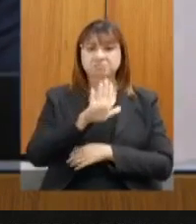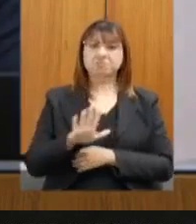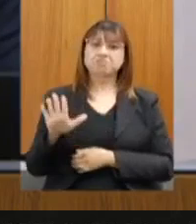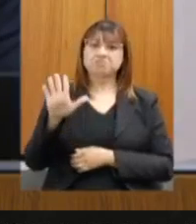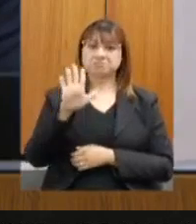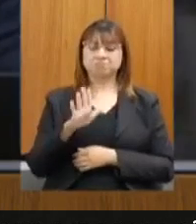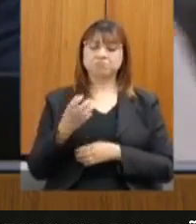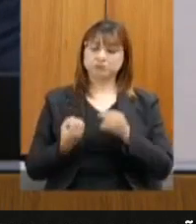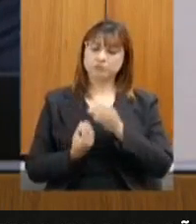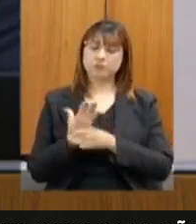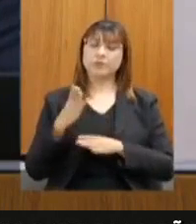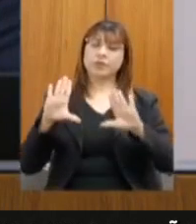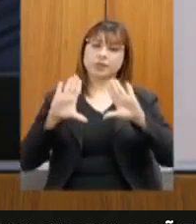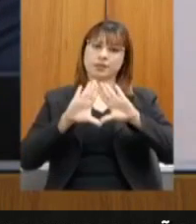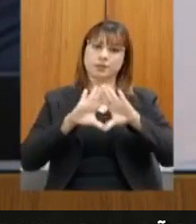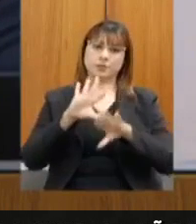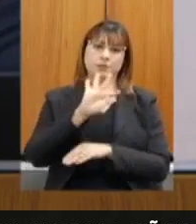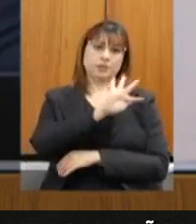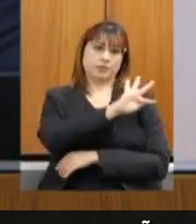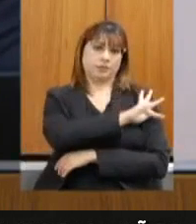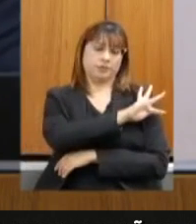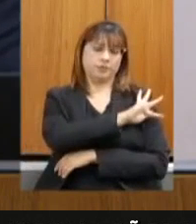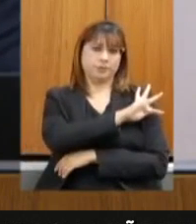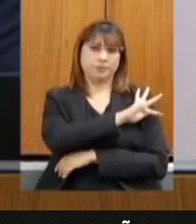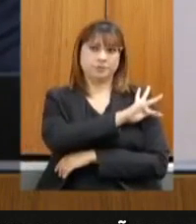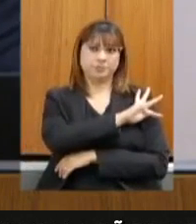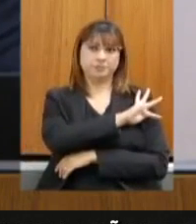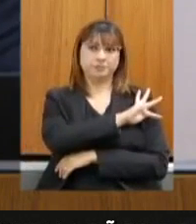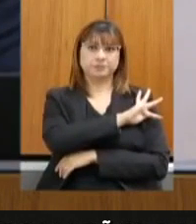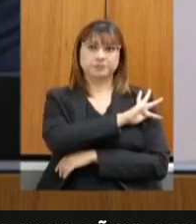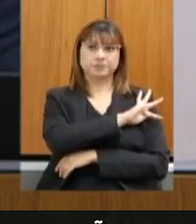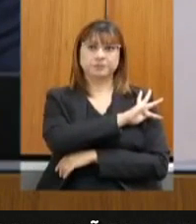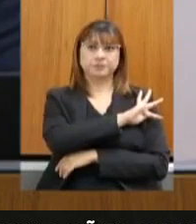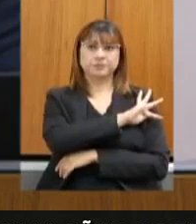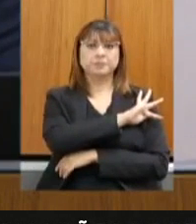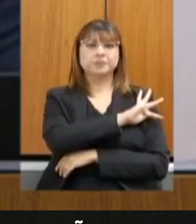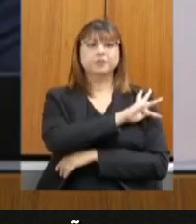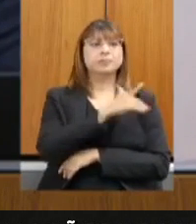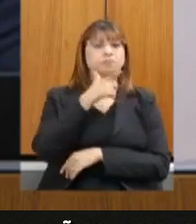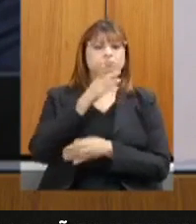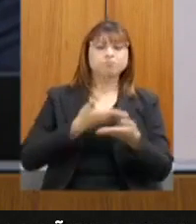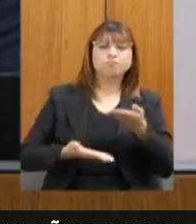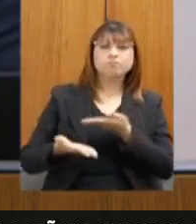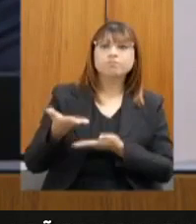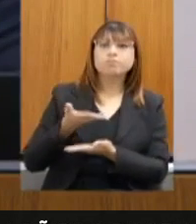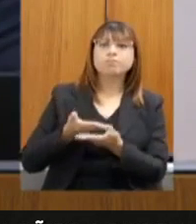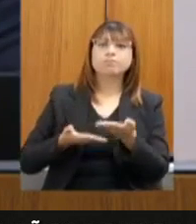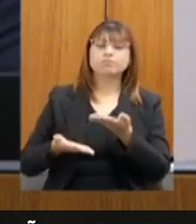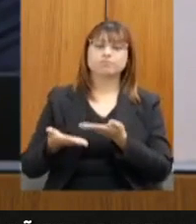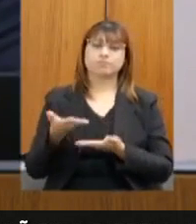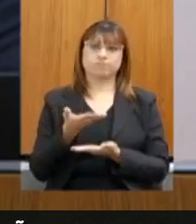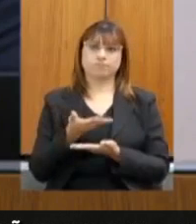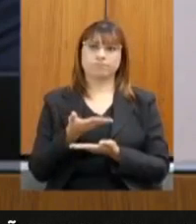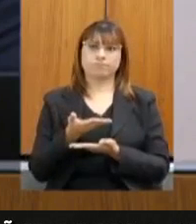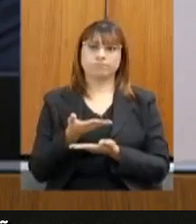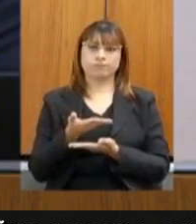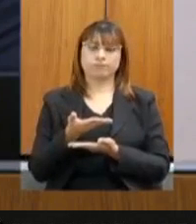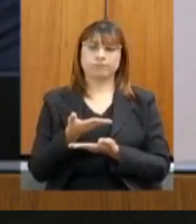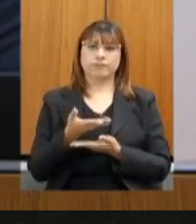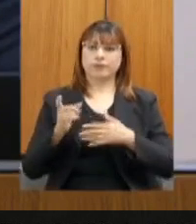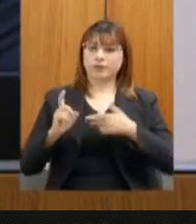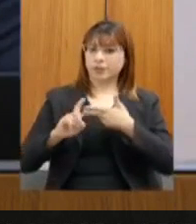criar o Assembleia Fiscaliza, trazendo mais interação do poder